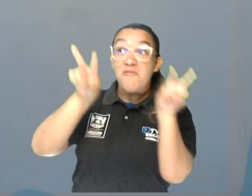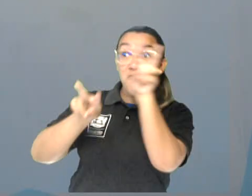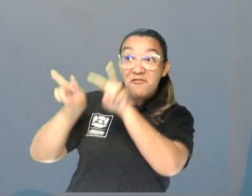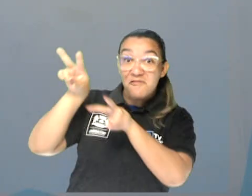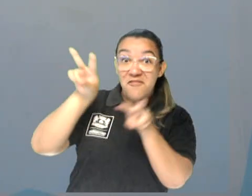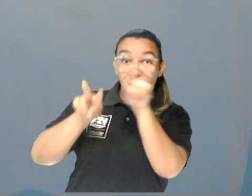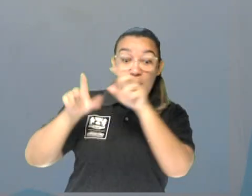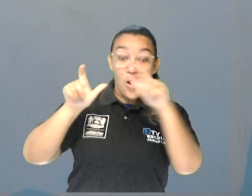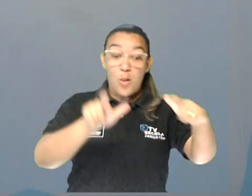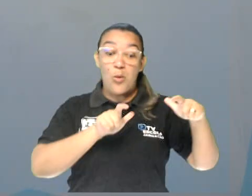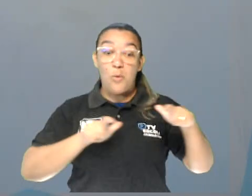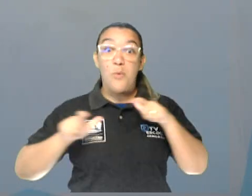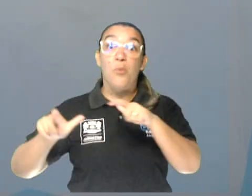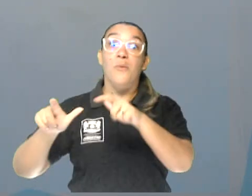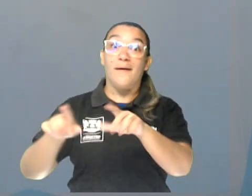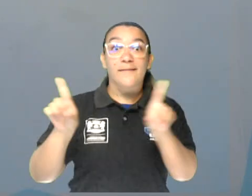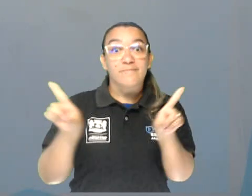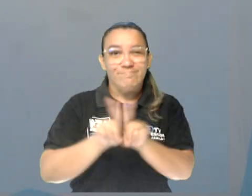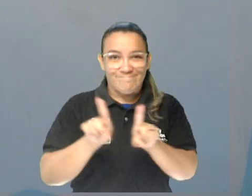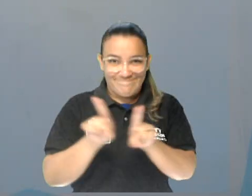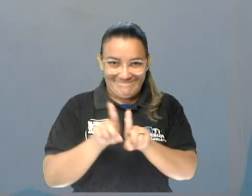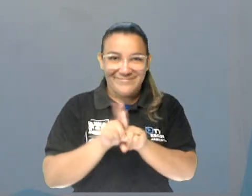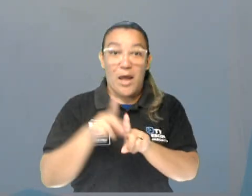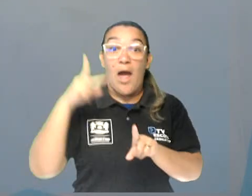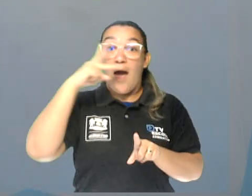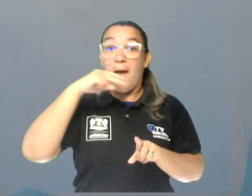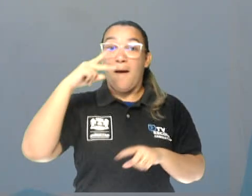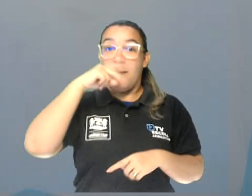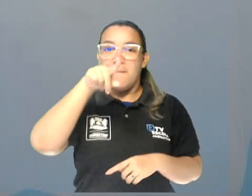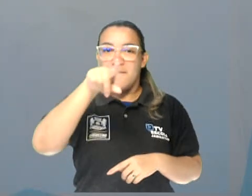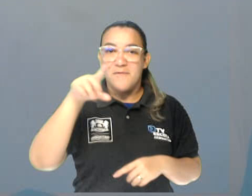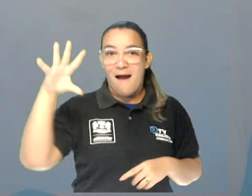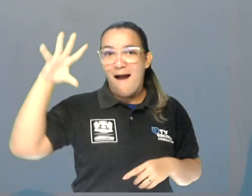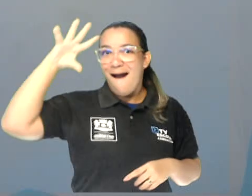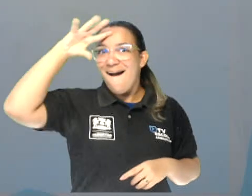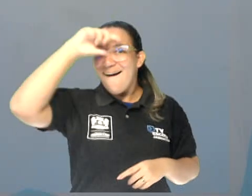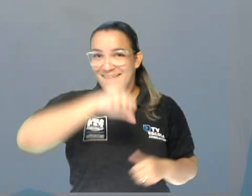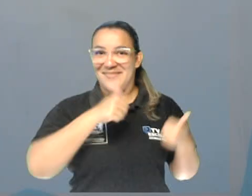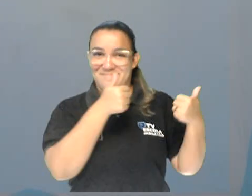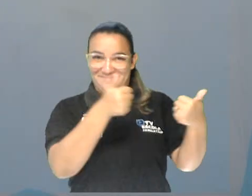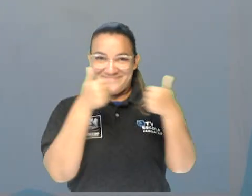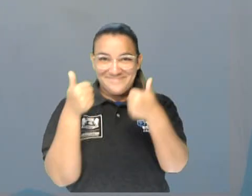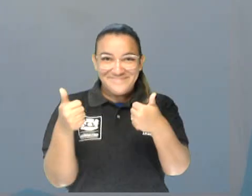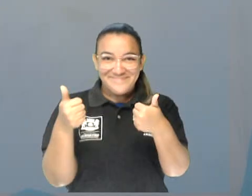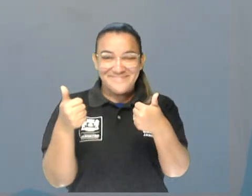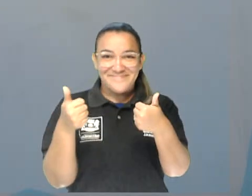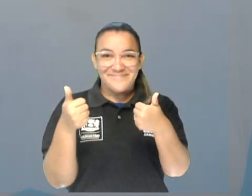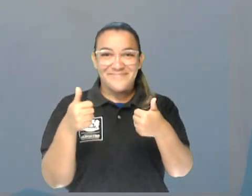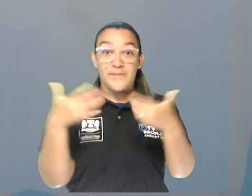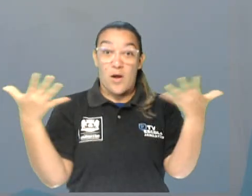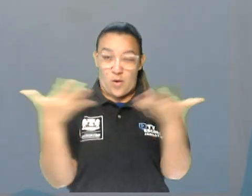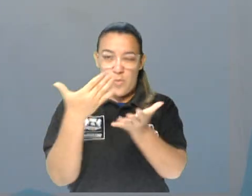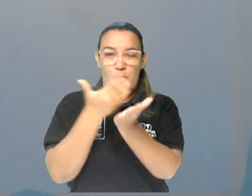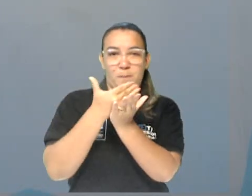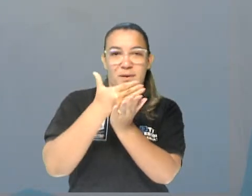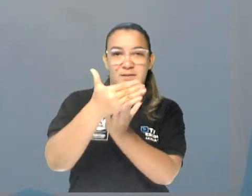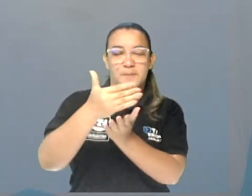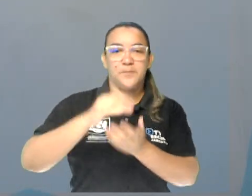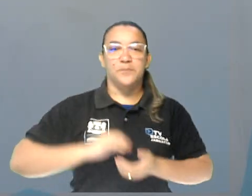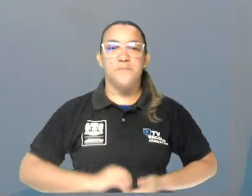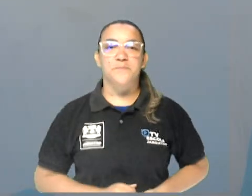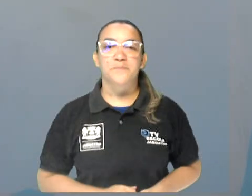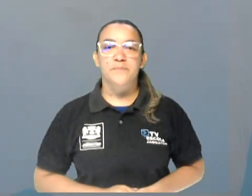ver os lugares e também repetir para que você consiga aprender da melhor forma. Beleza? Vamos começar. Então,